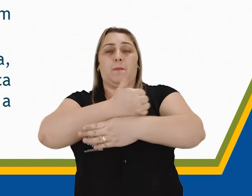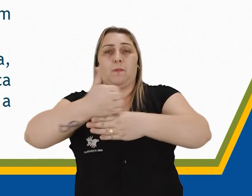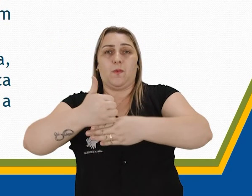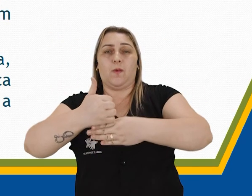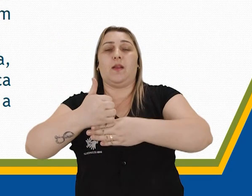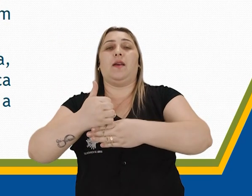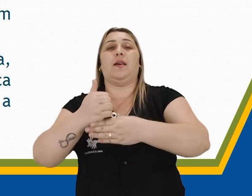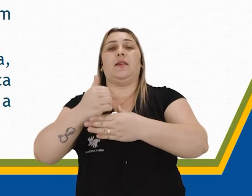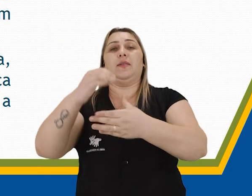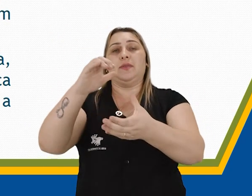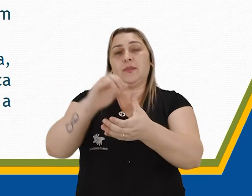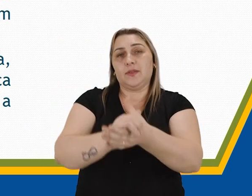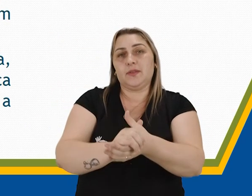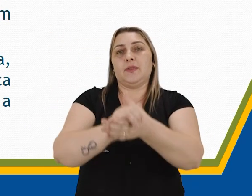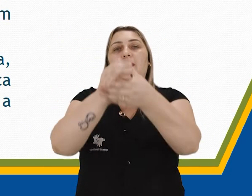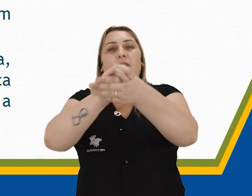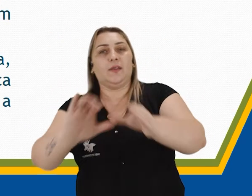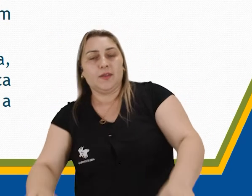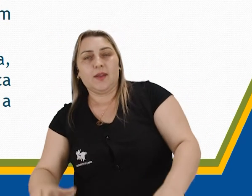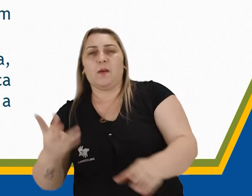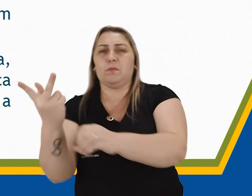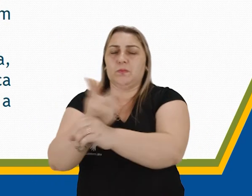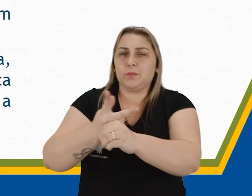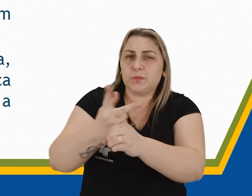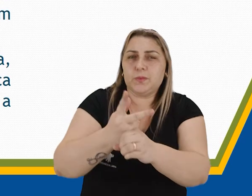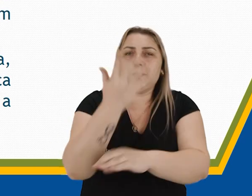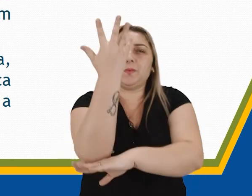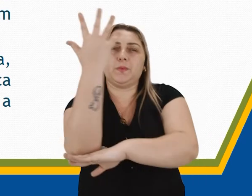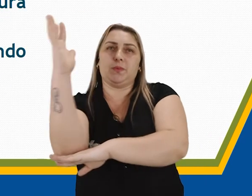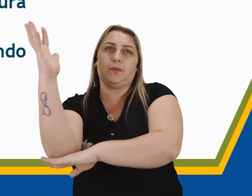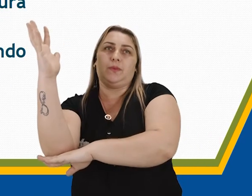busca pela representação da natureza.